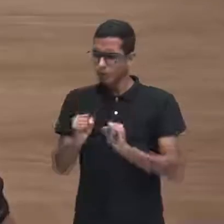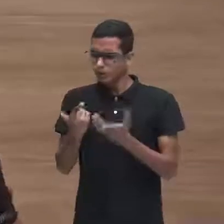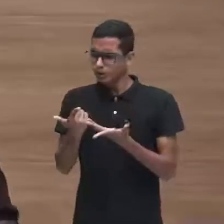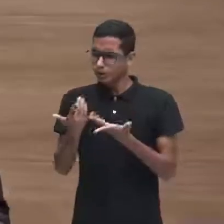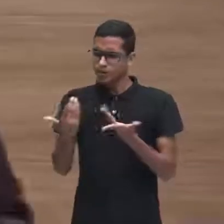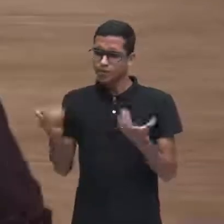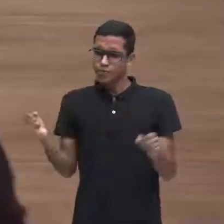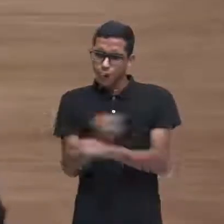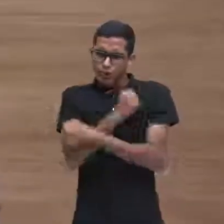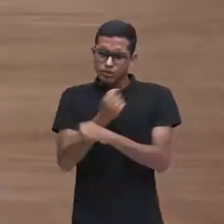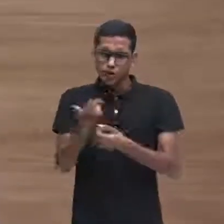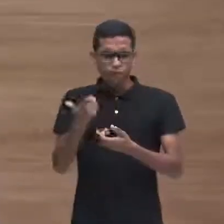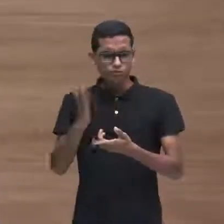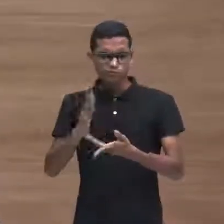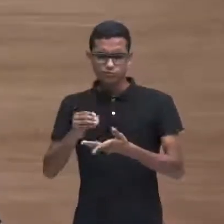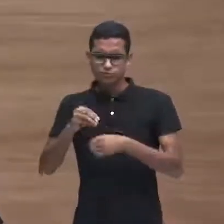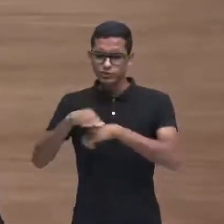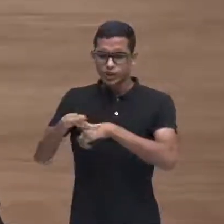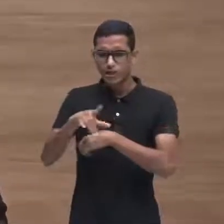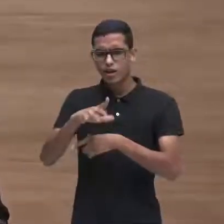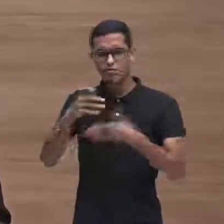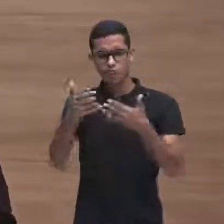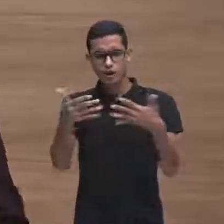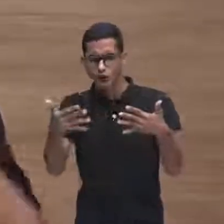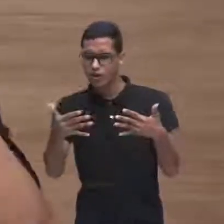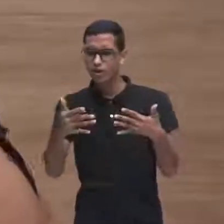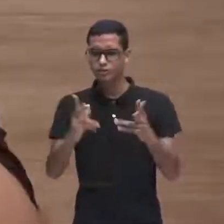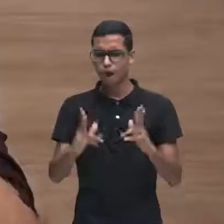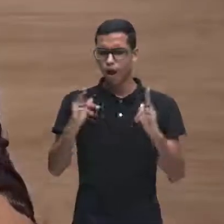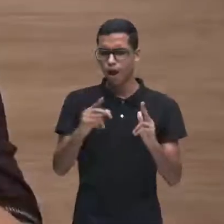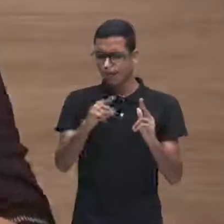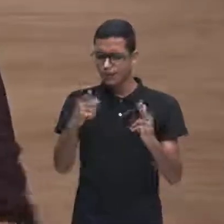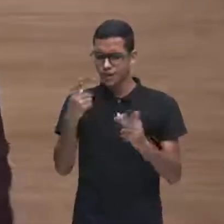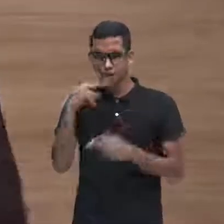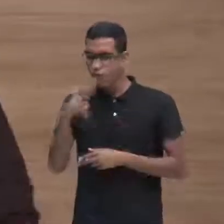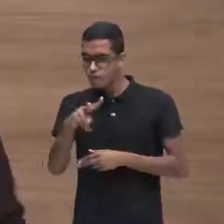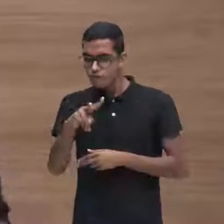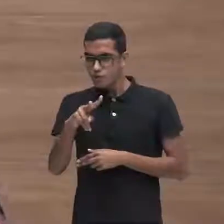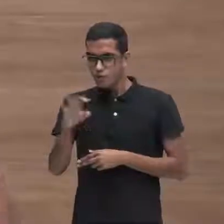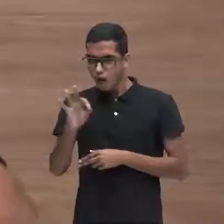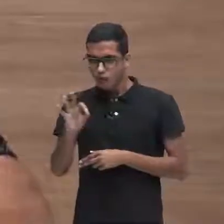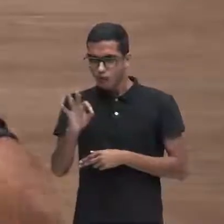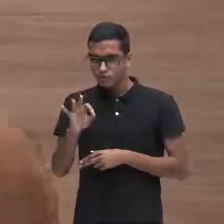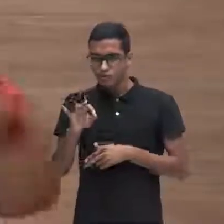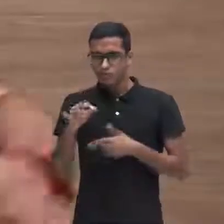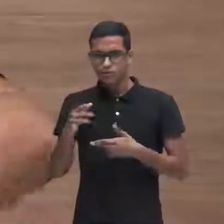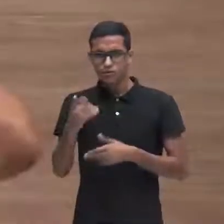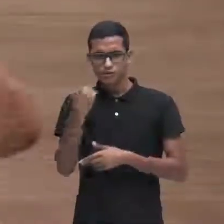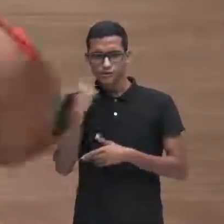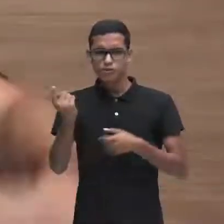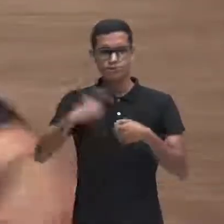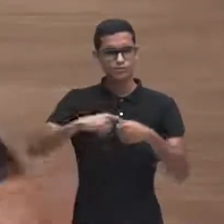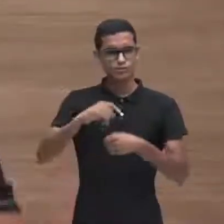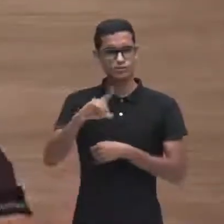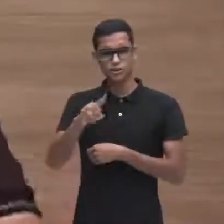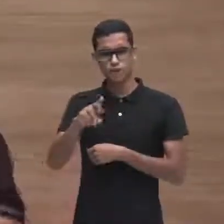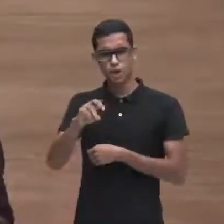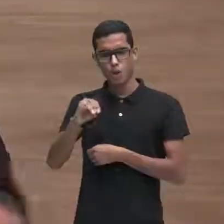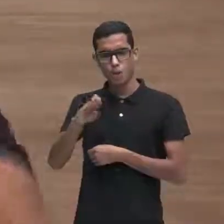você não assistiu ah você viu agora voltou Dragon Ball voltou toda aquela